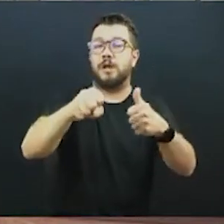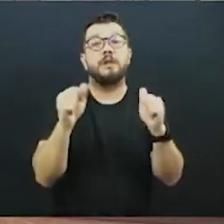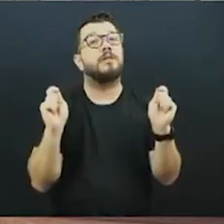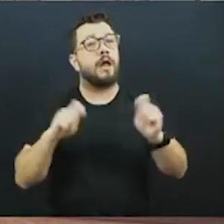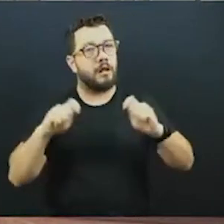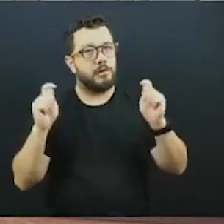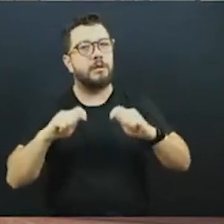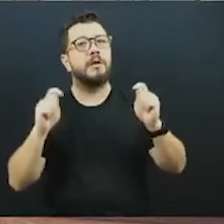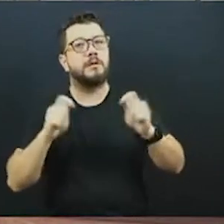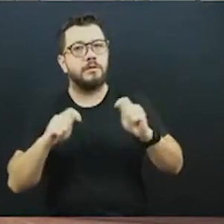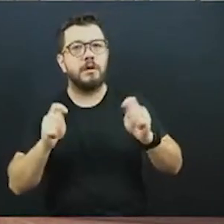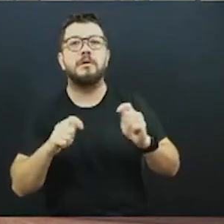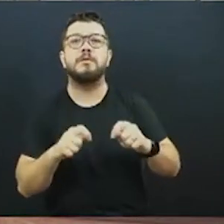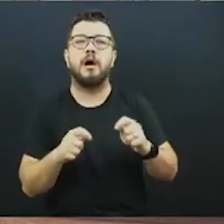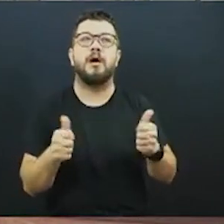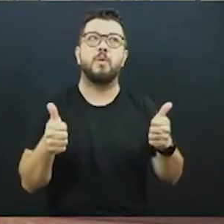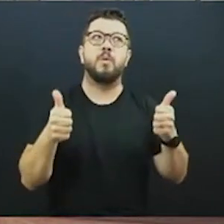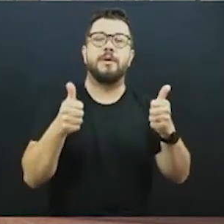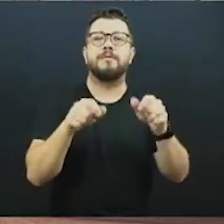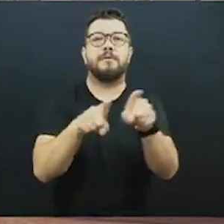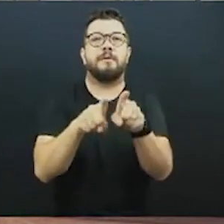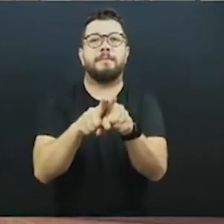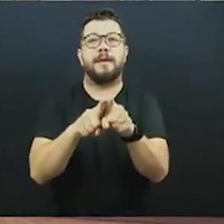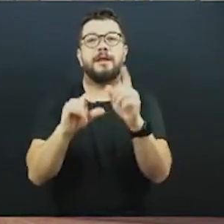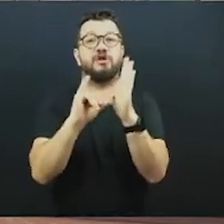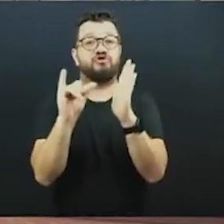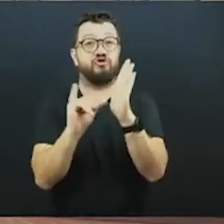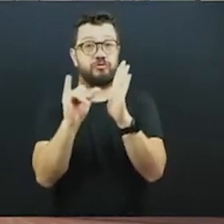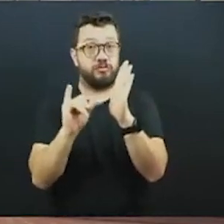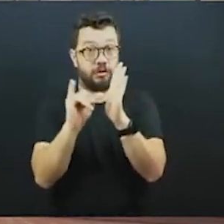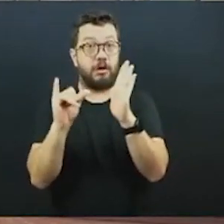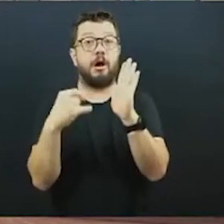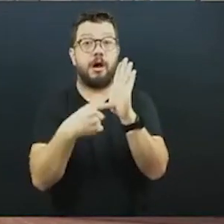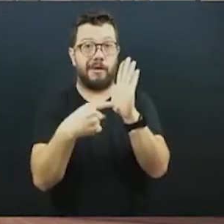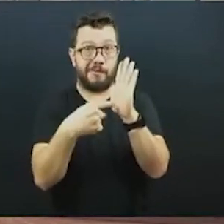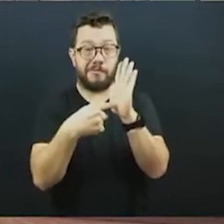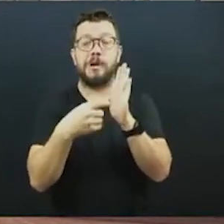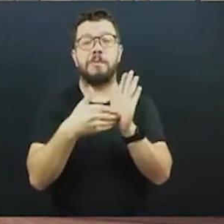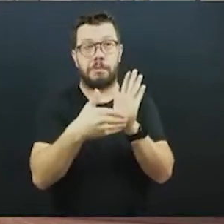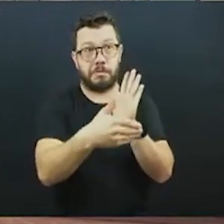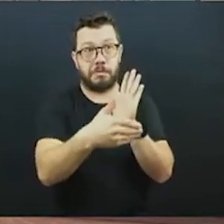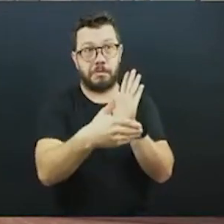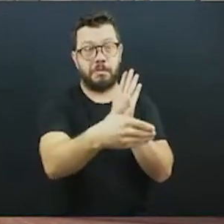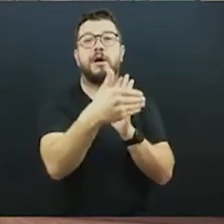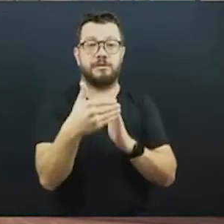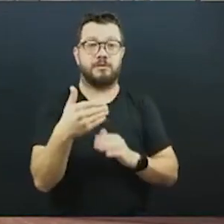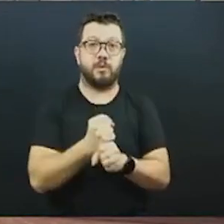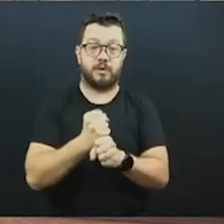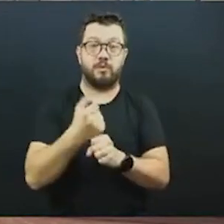inclusive que vai ter o edital de licitação do transporte coletivo em 2025.